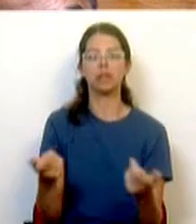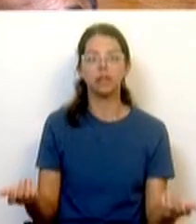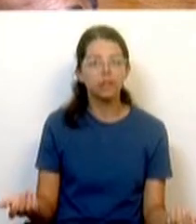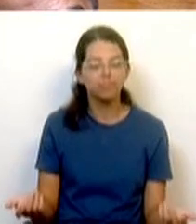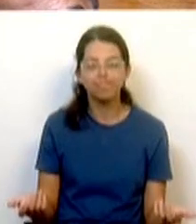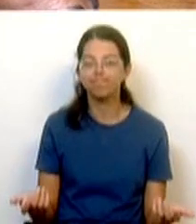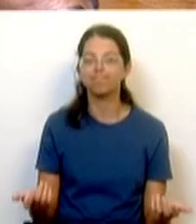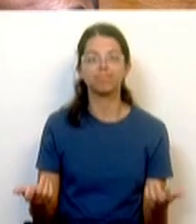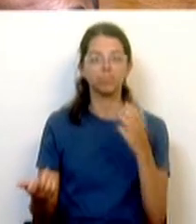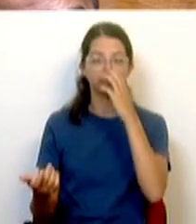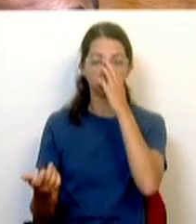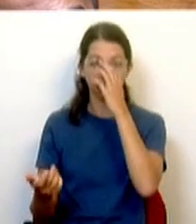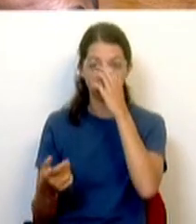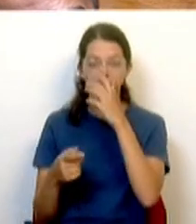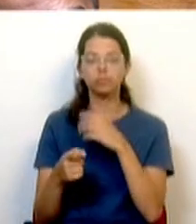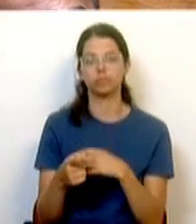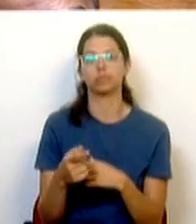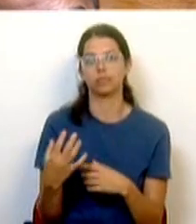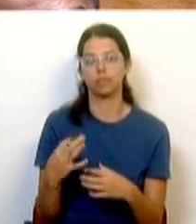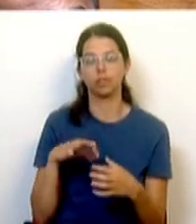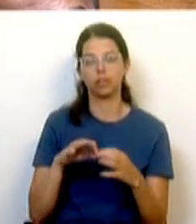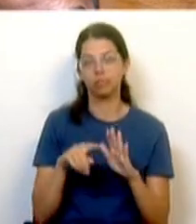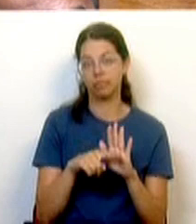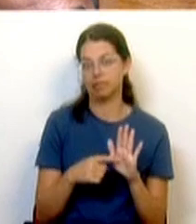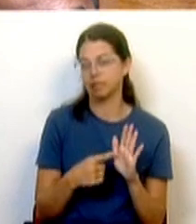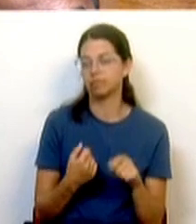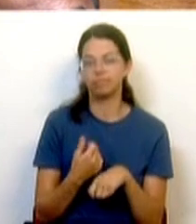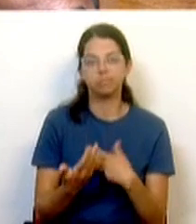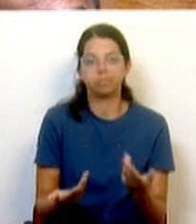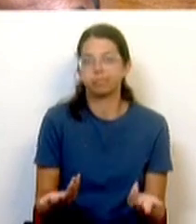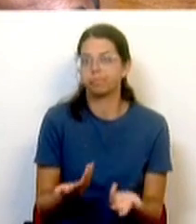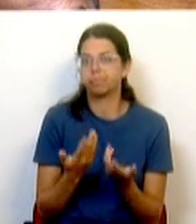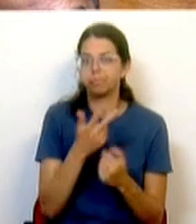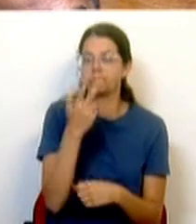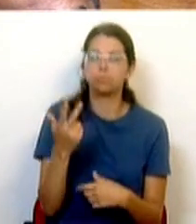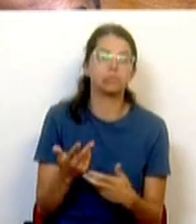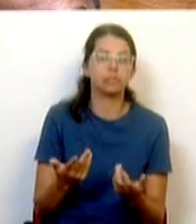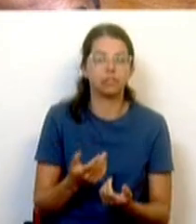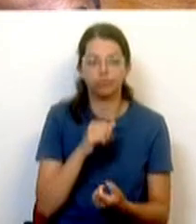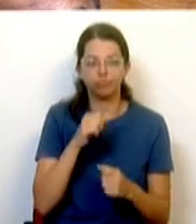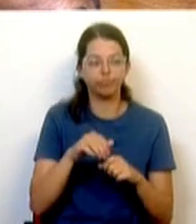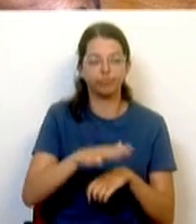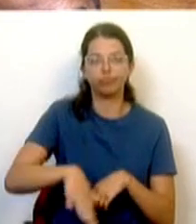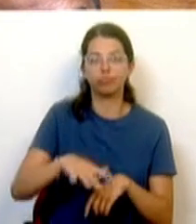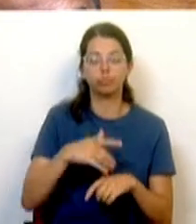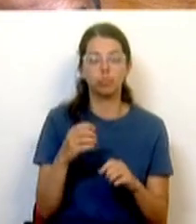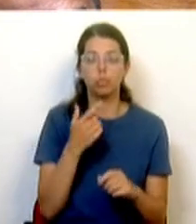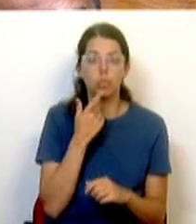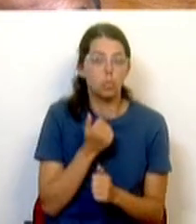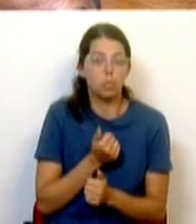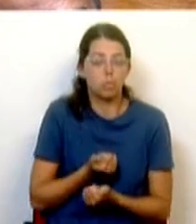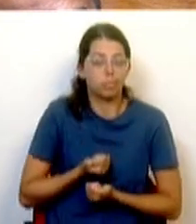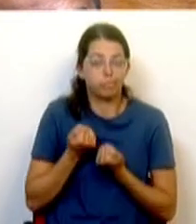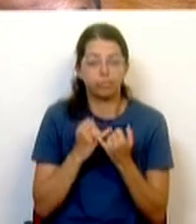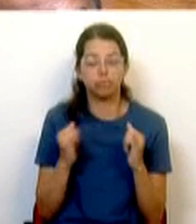feito e têm tido sobre esta medida em concreto. Até porque quase que fica no ar que o Bloco Esquerda preferia